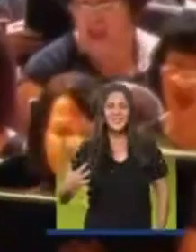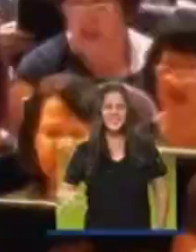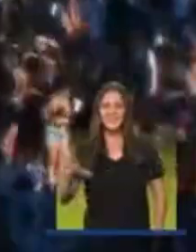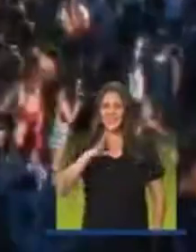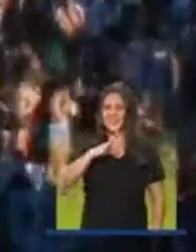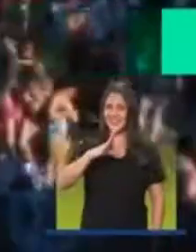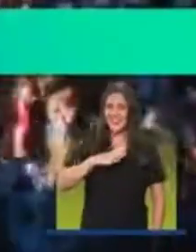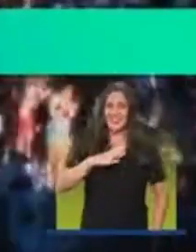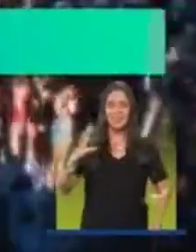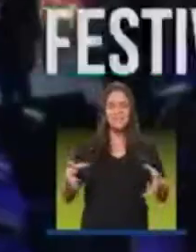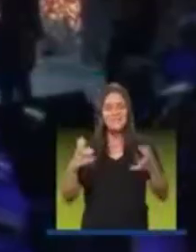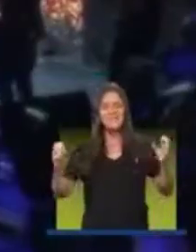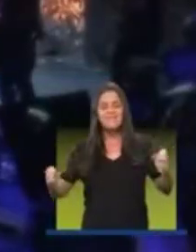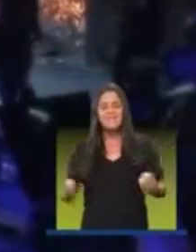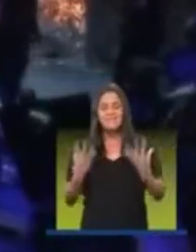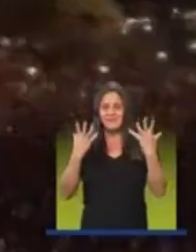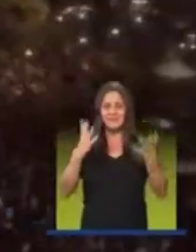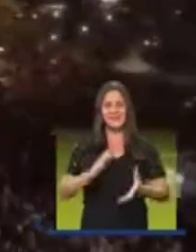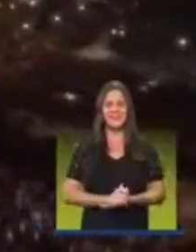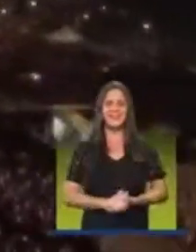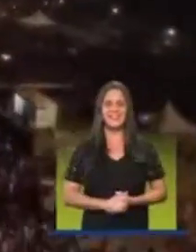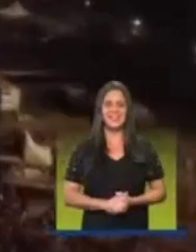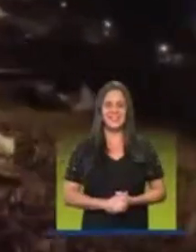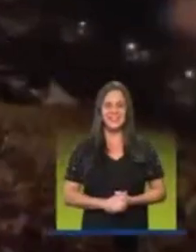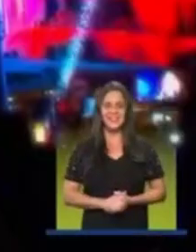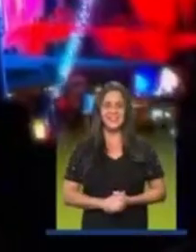a cidade dos grandes eventos.